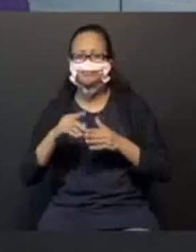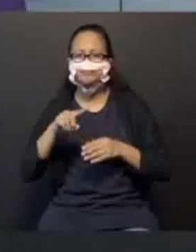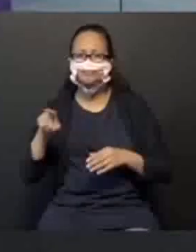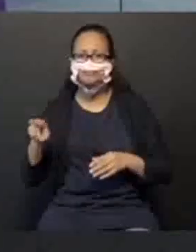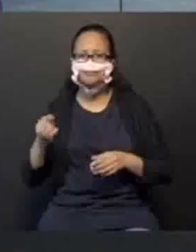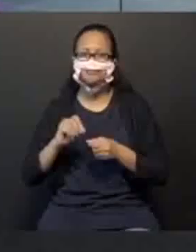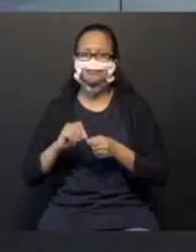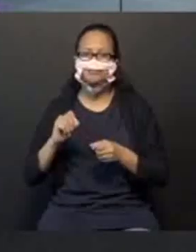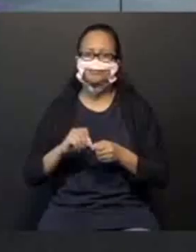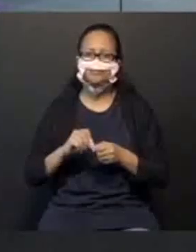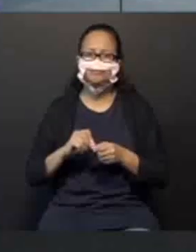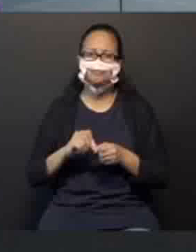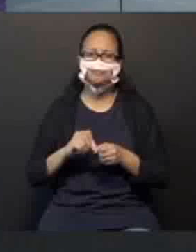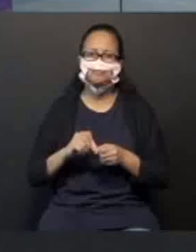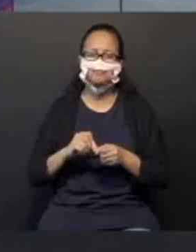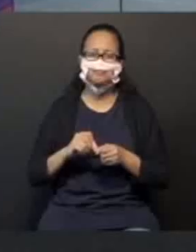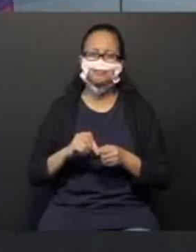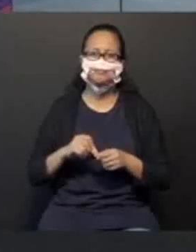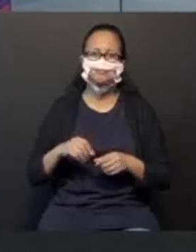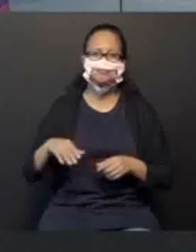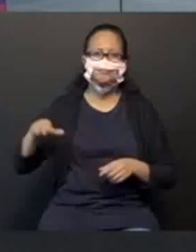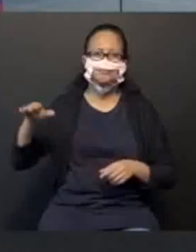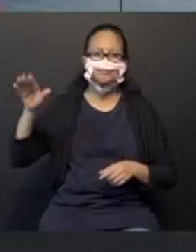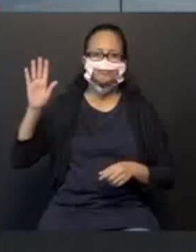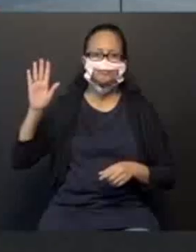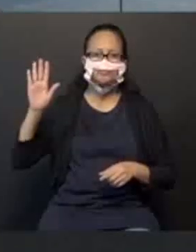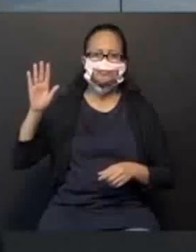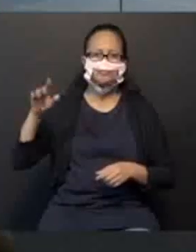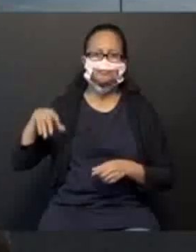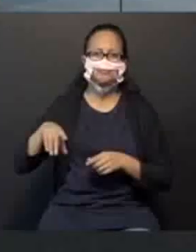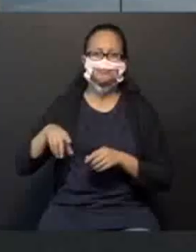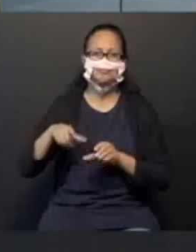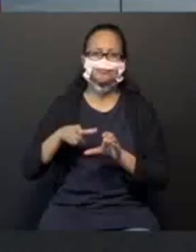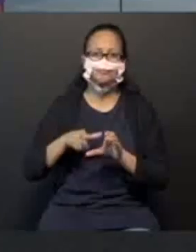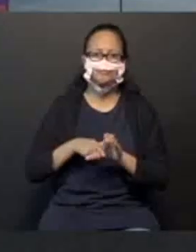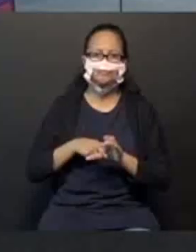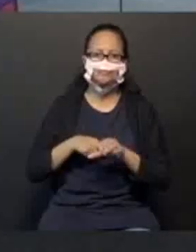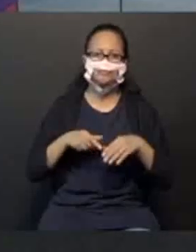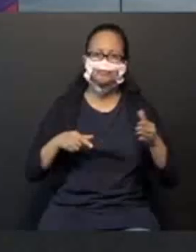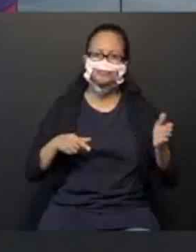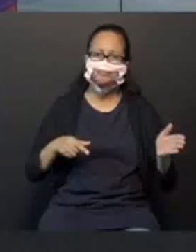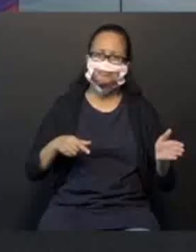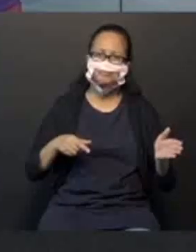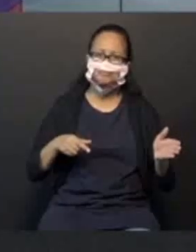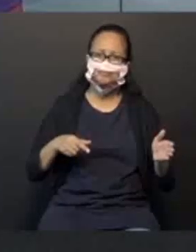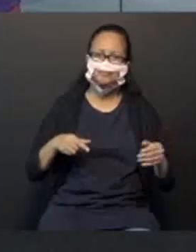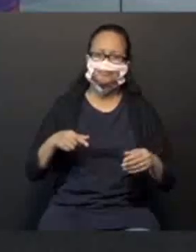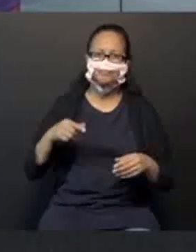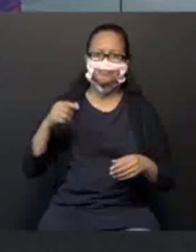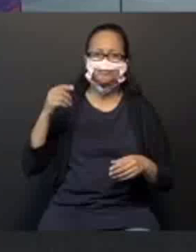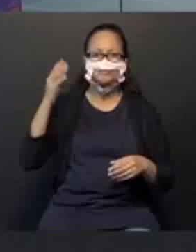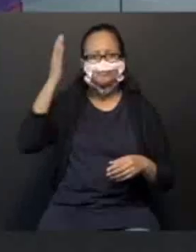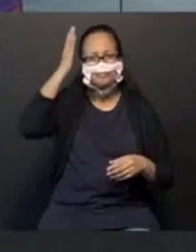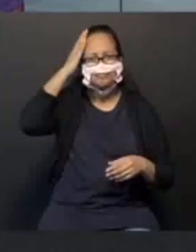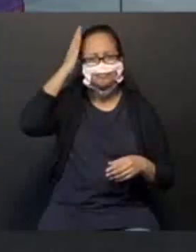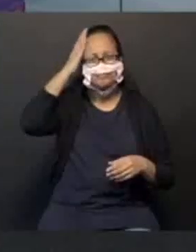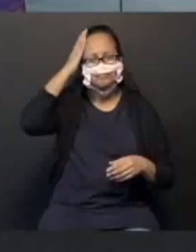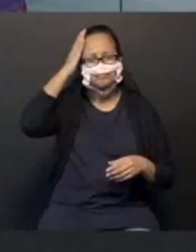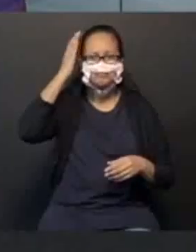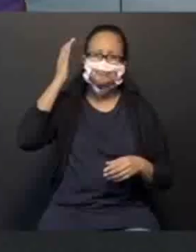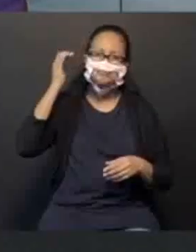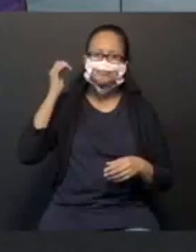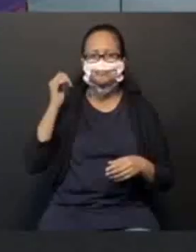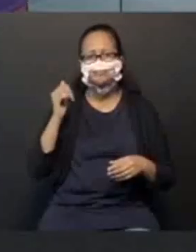Levante a mão direita. Levante o pé esquerdo. Ok? Cabecinha. Vamos balançar.